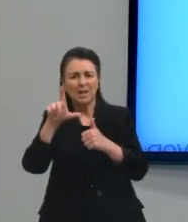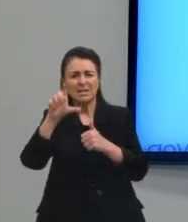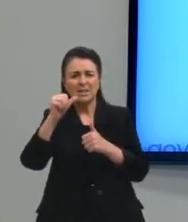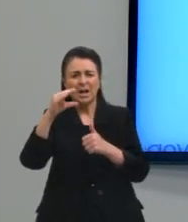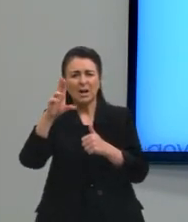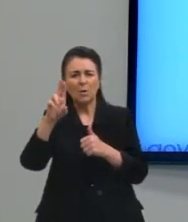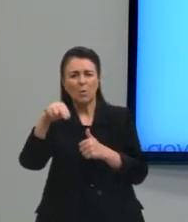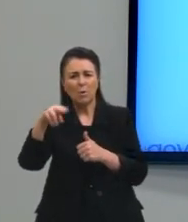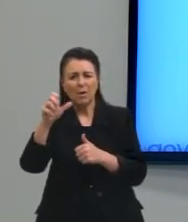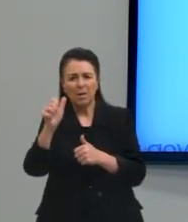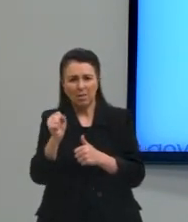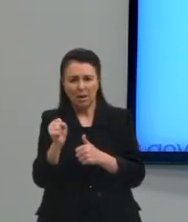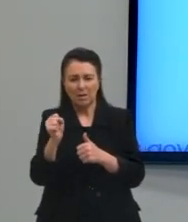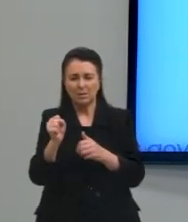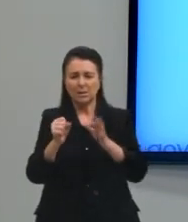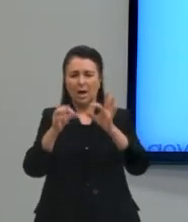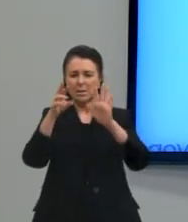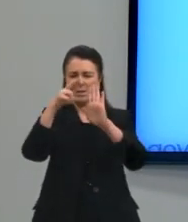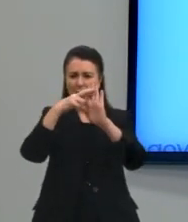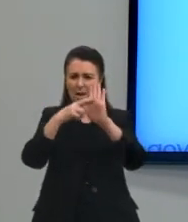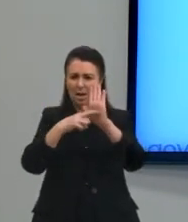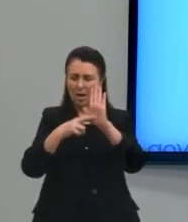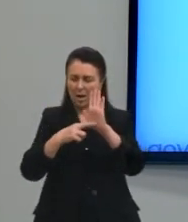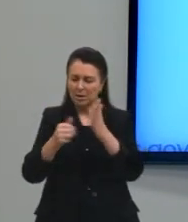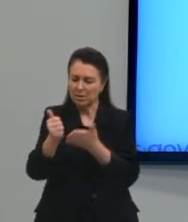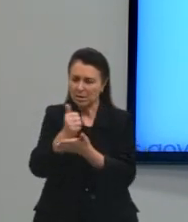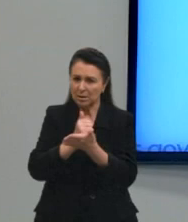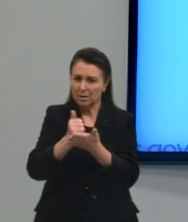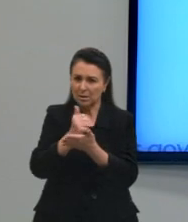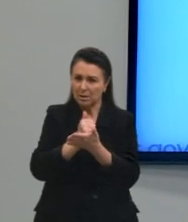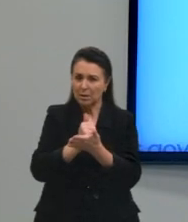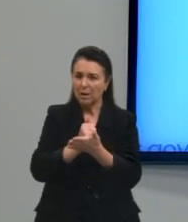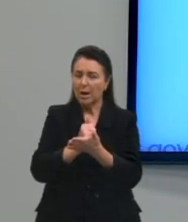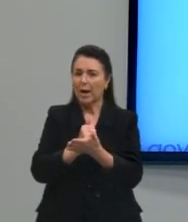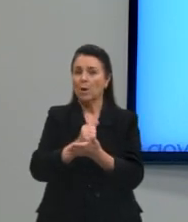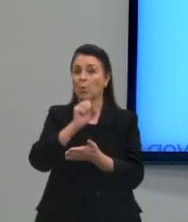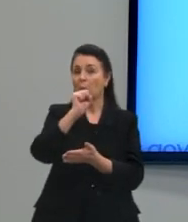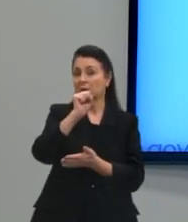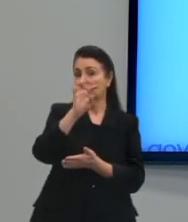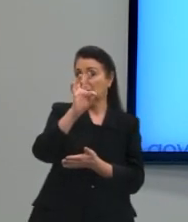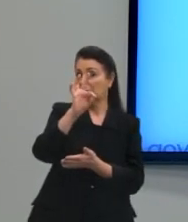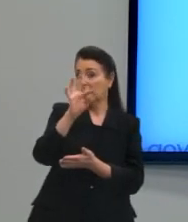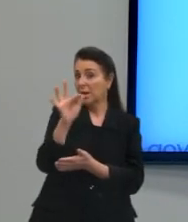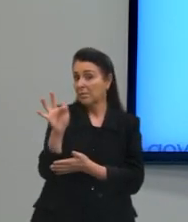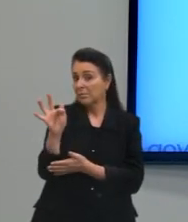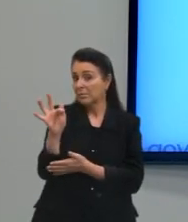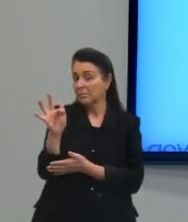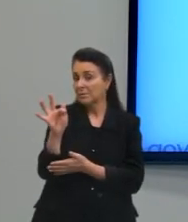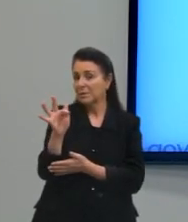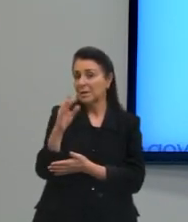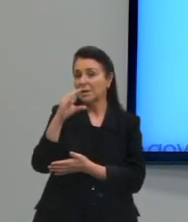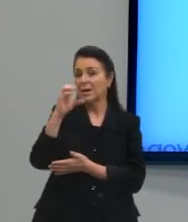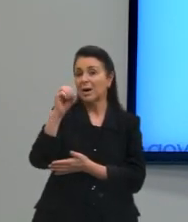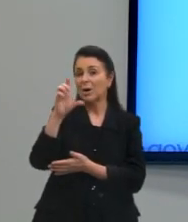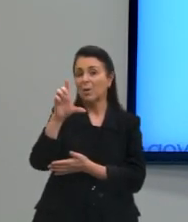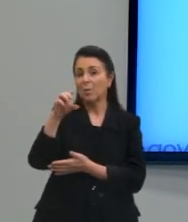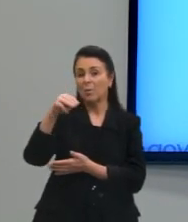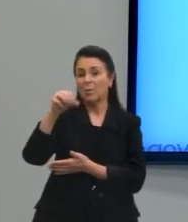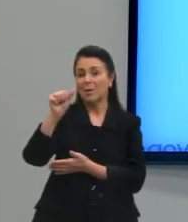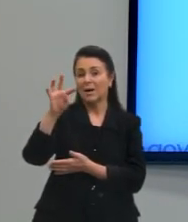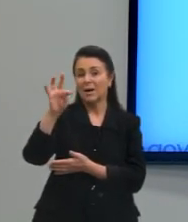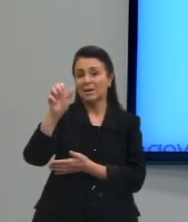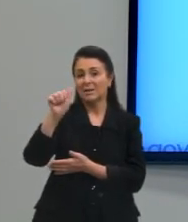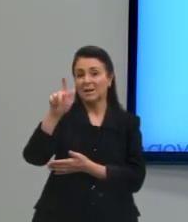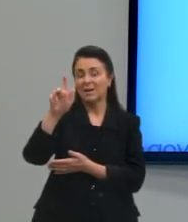na norma fundamental. Sendo excélcio pretório o Supremo Tribunal Federal e colmatagem tapar